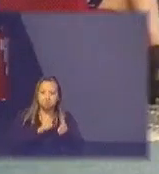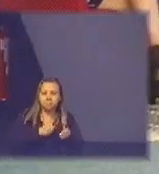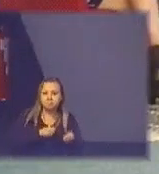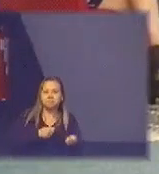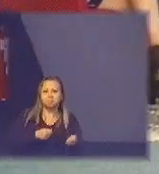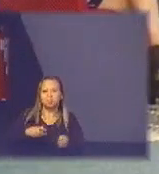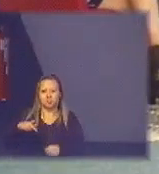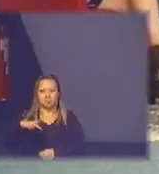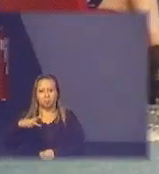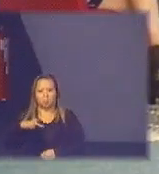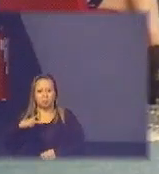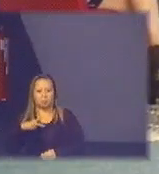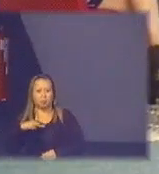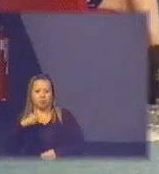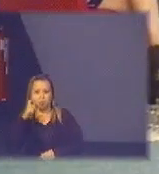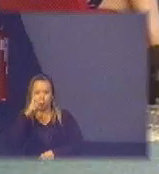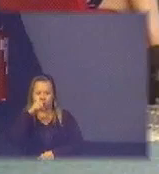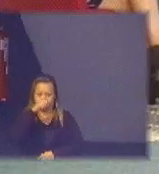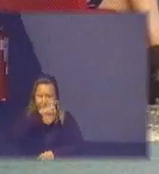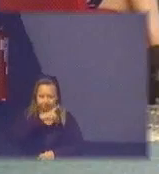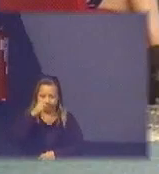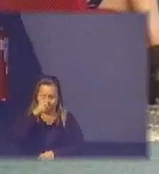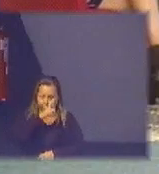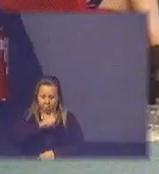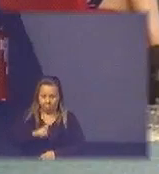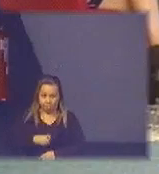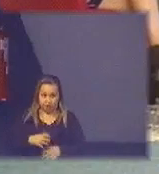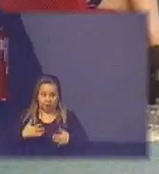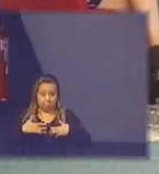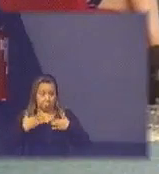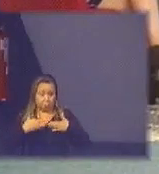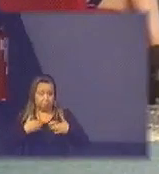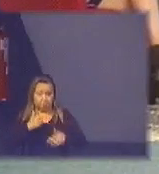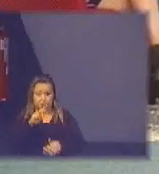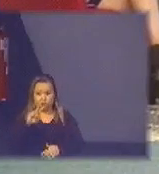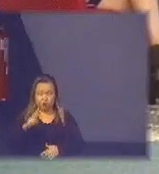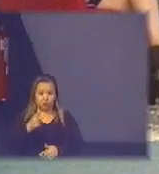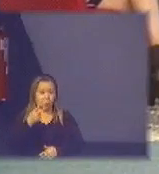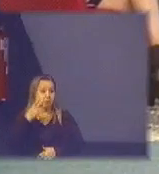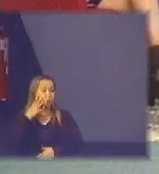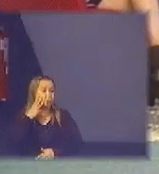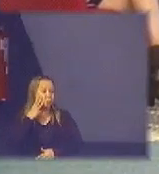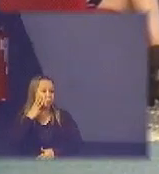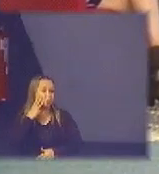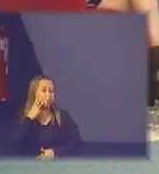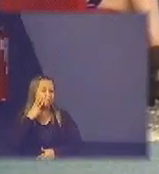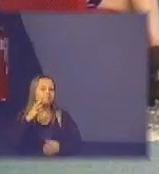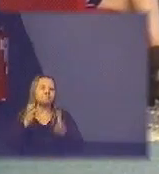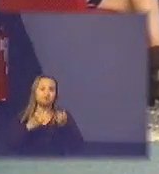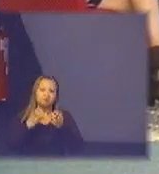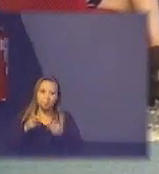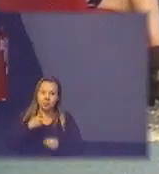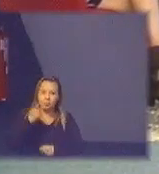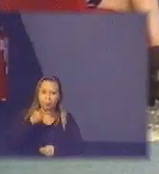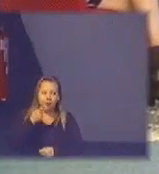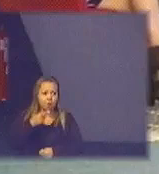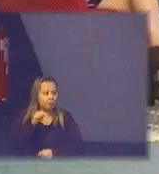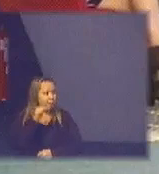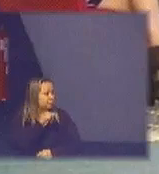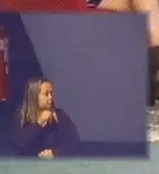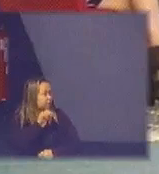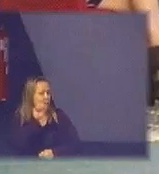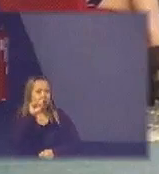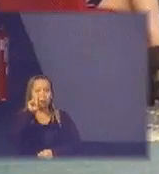muito complicado então esse número para mim é assustador são 5,2 bilhões e eu queria botar esse número com você Ademir porque você falou que um